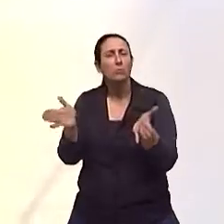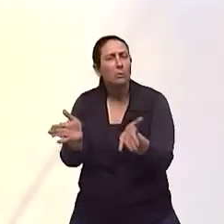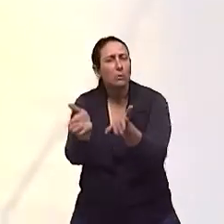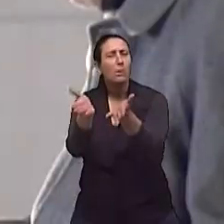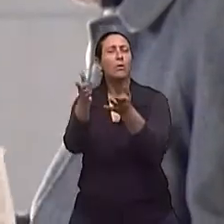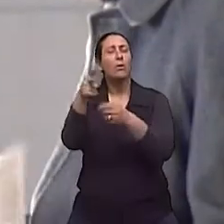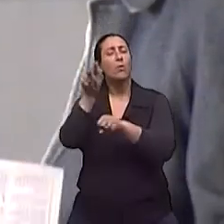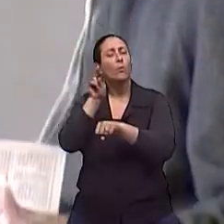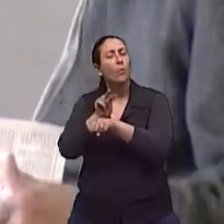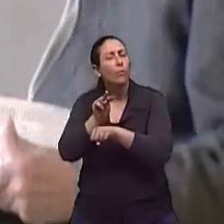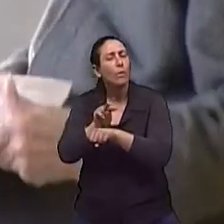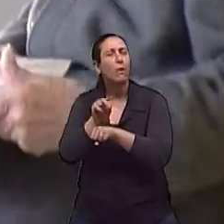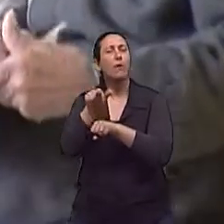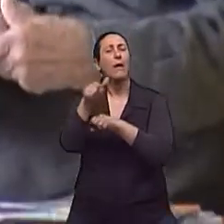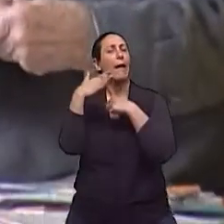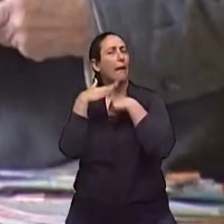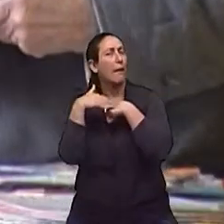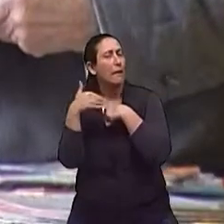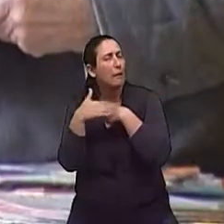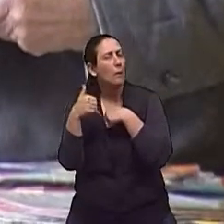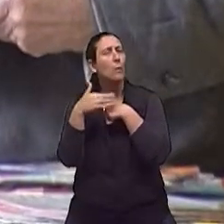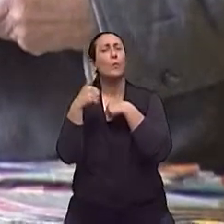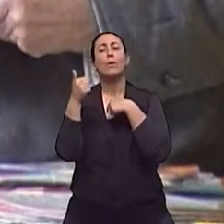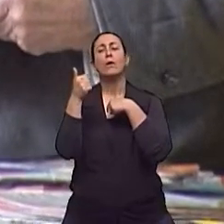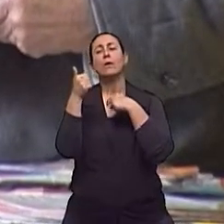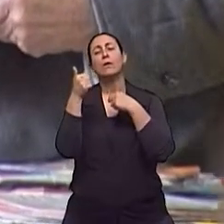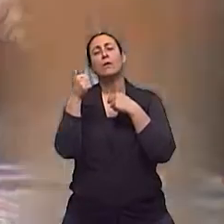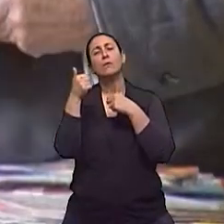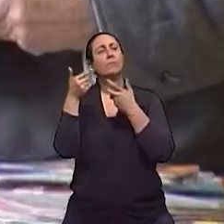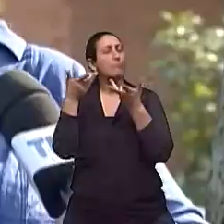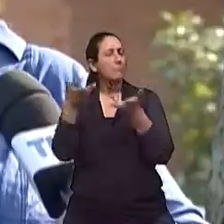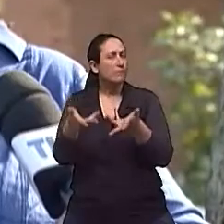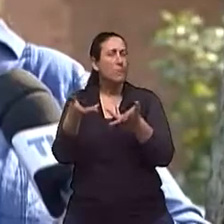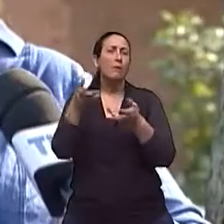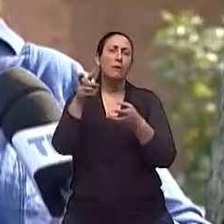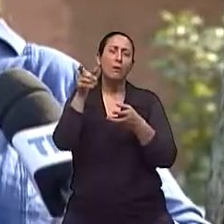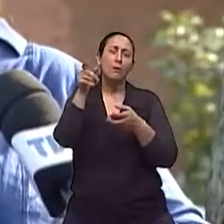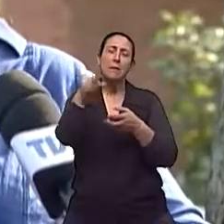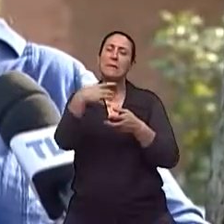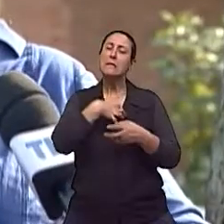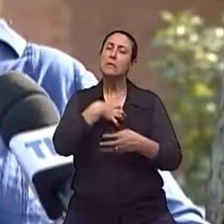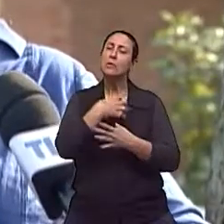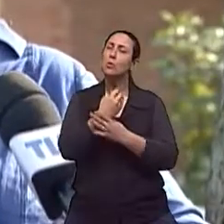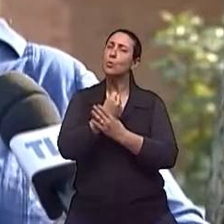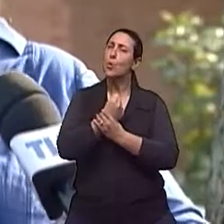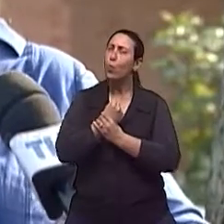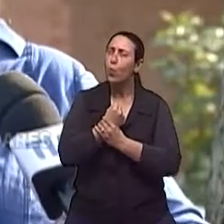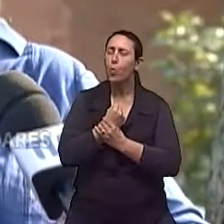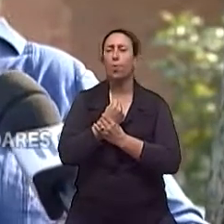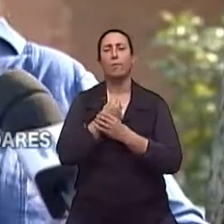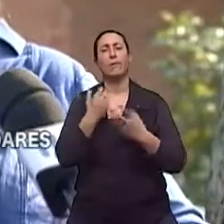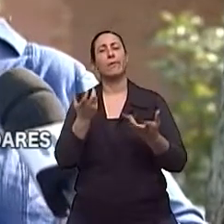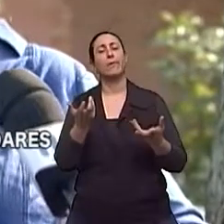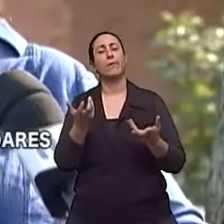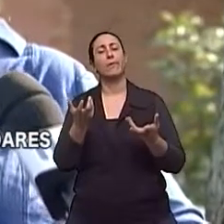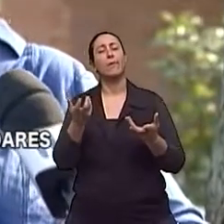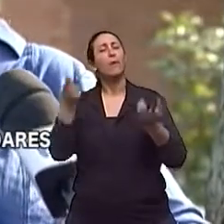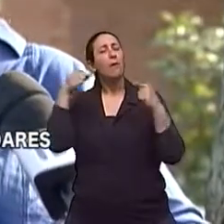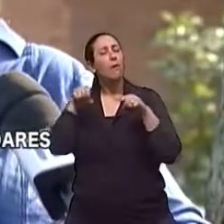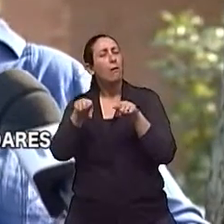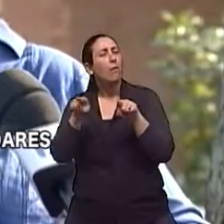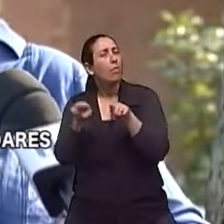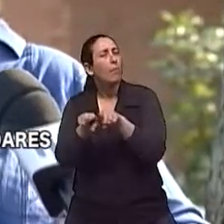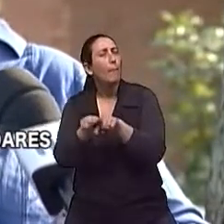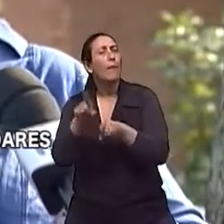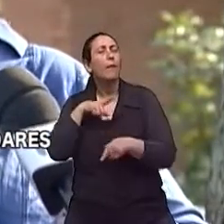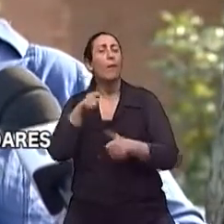carinho que ele necessita, para que ele se sinta seguro, né? E possa ter essa qualidade